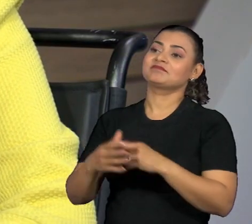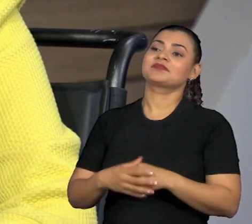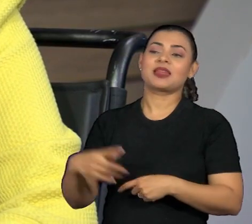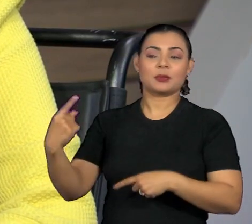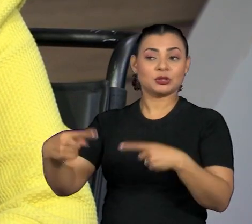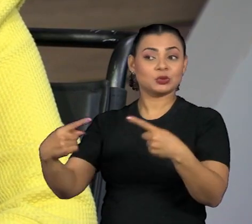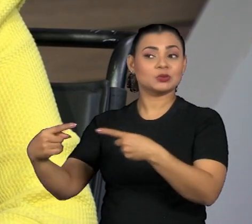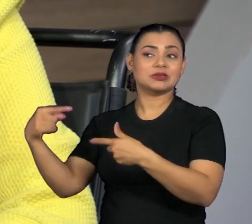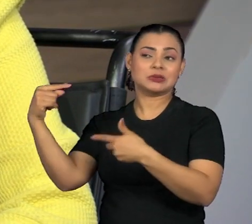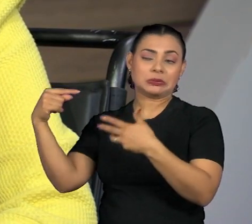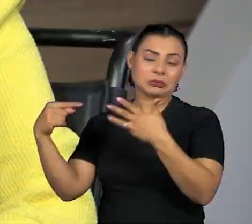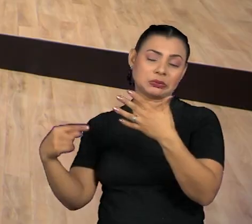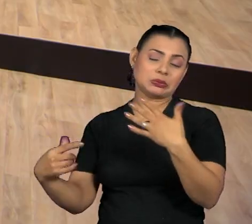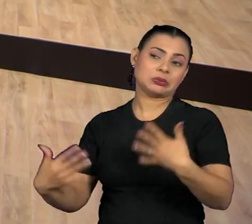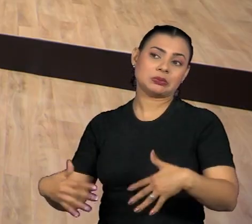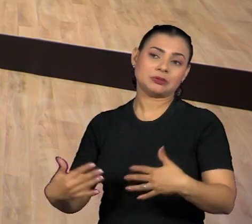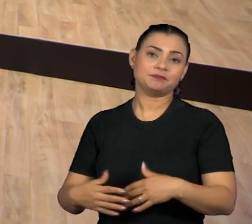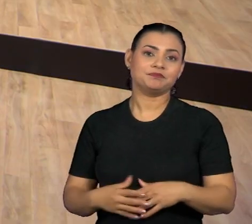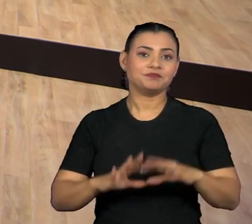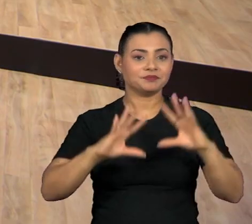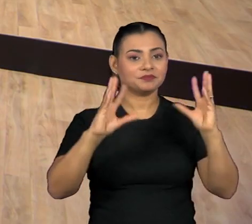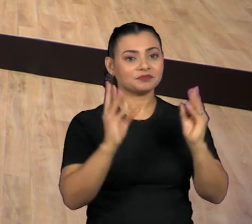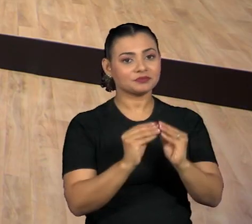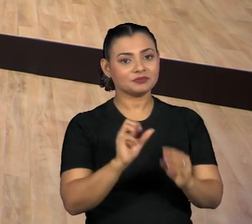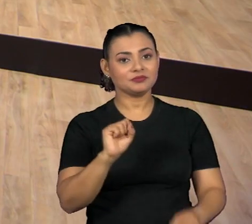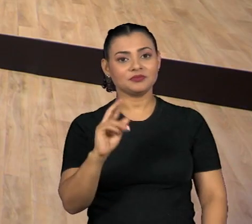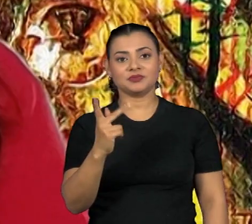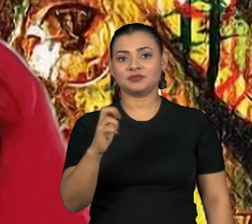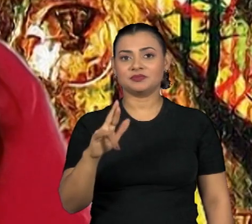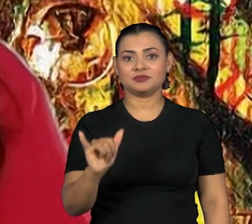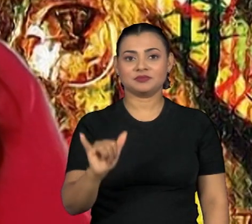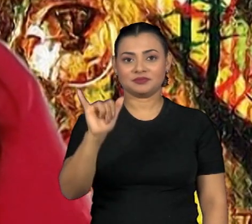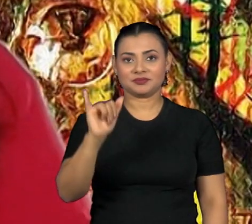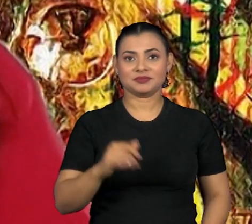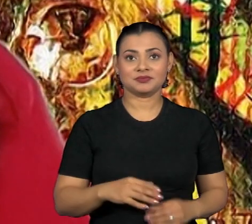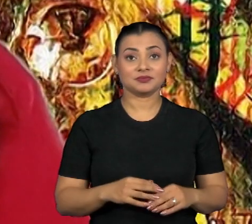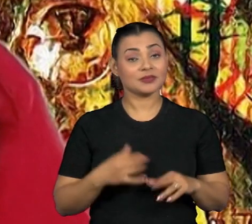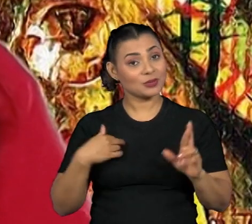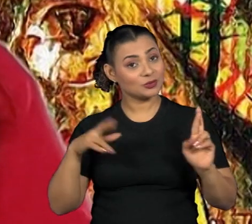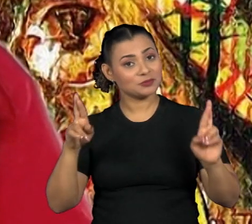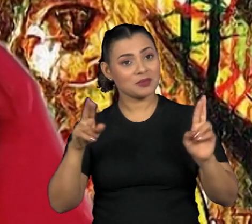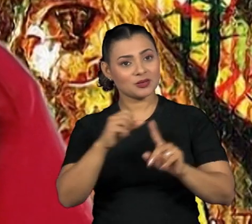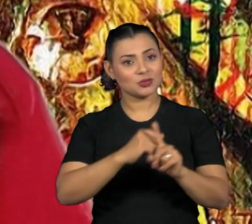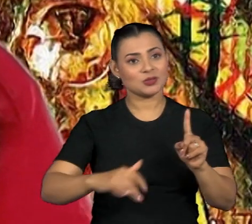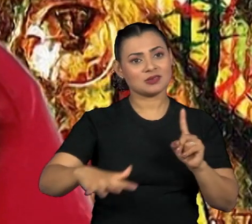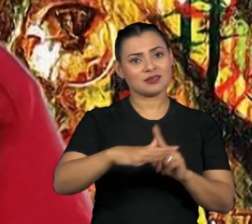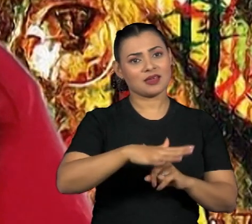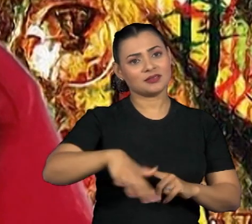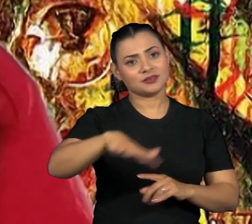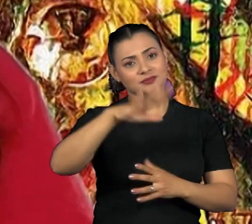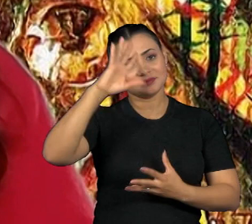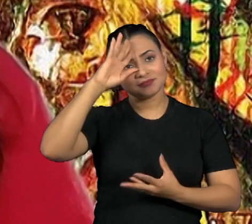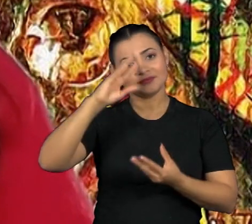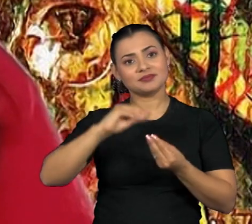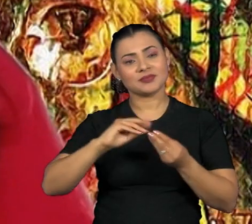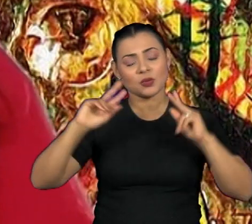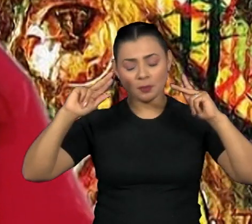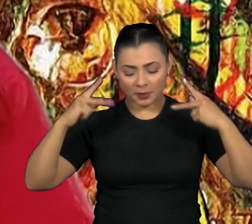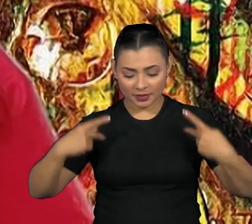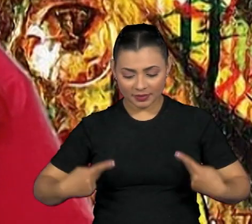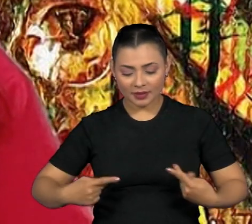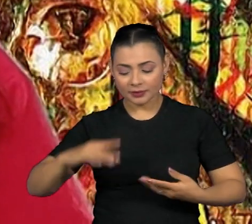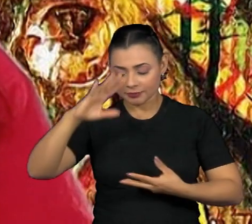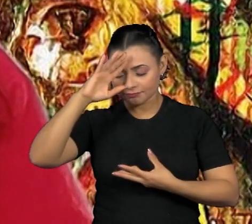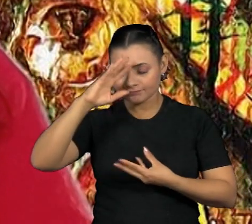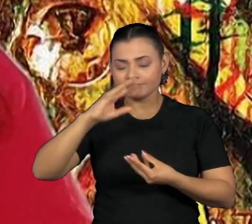discussão. Palavinha final rapidamente, Shirley. Eu espero mesmo que a sociedade possa ter entendimento, a humanidade possa ter